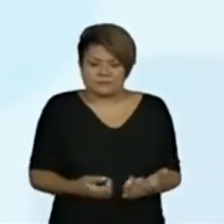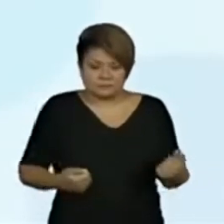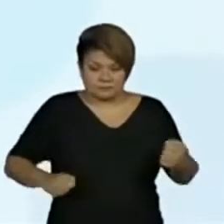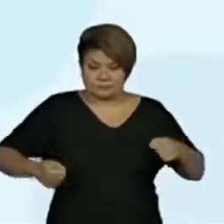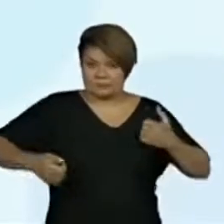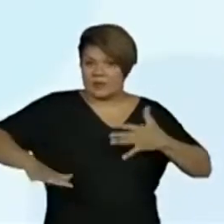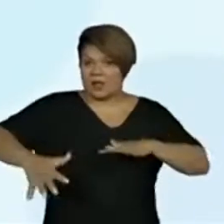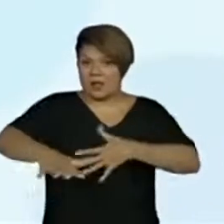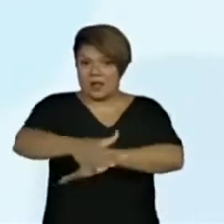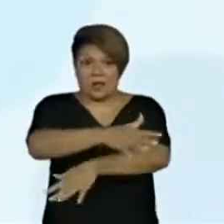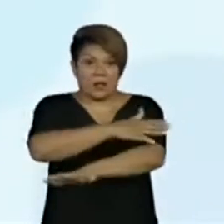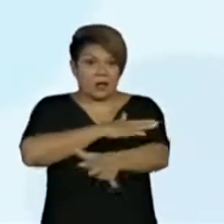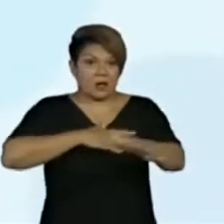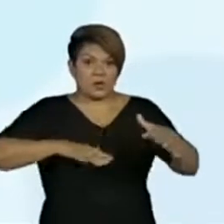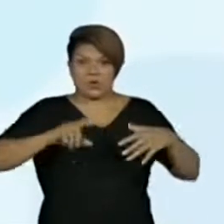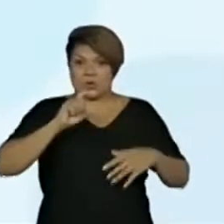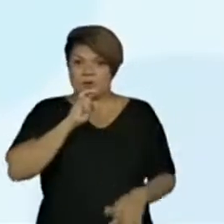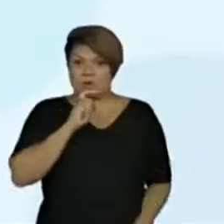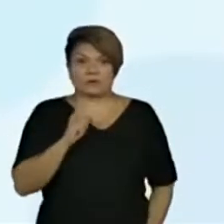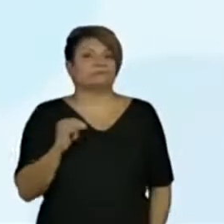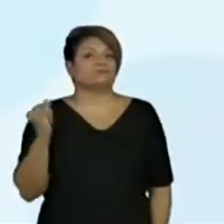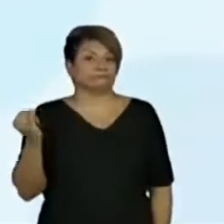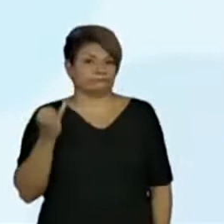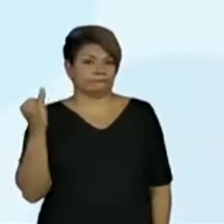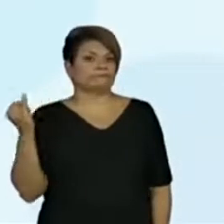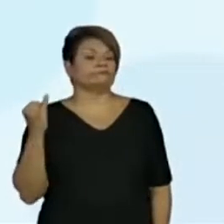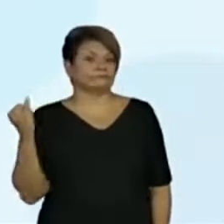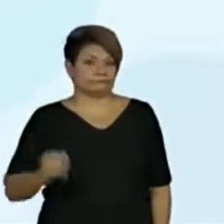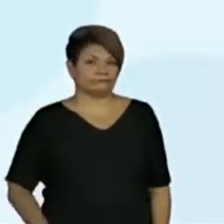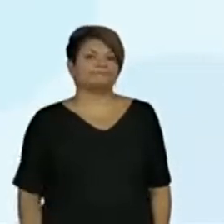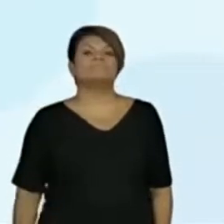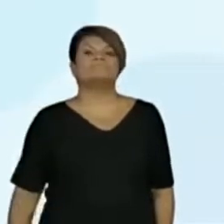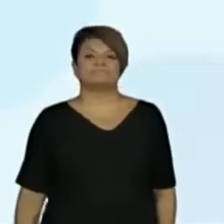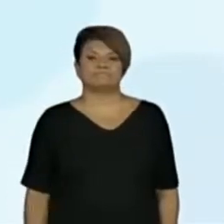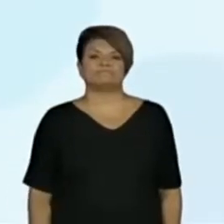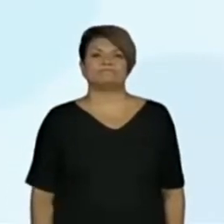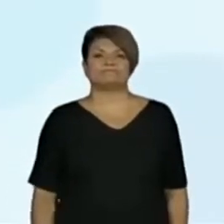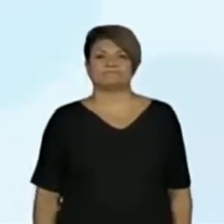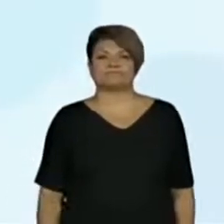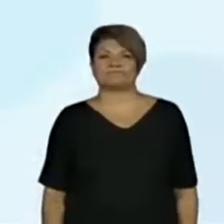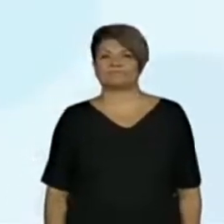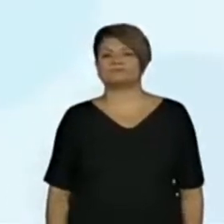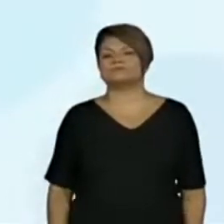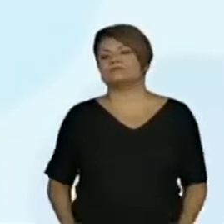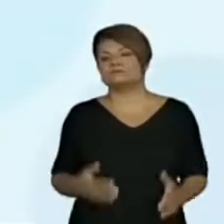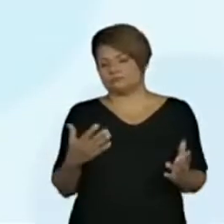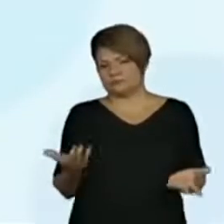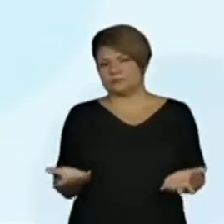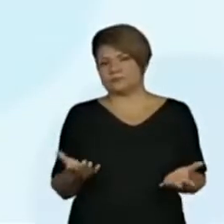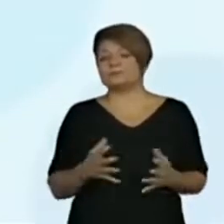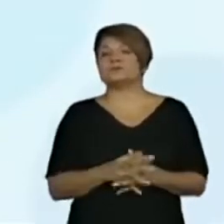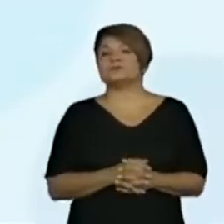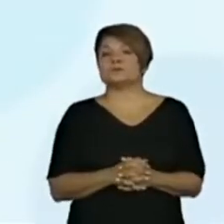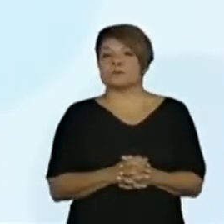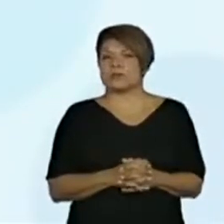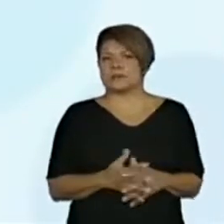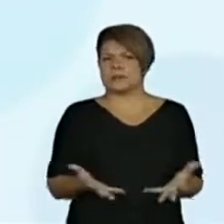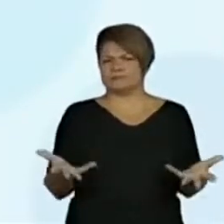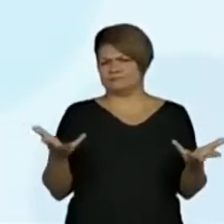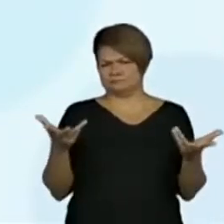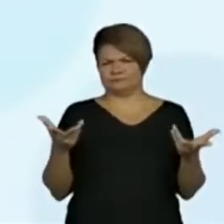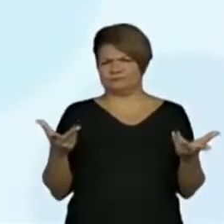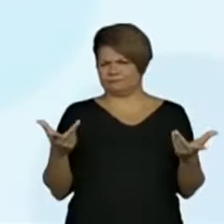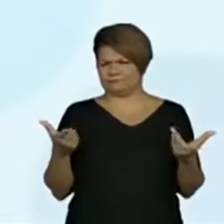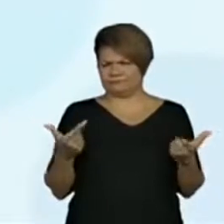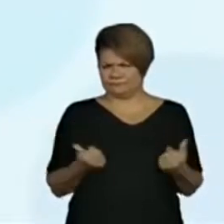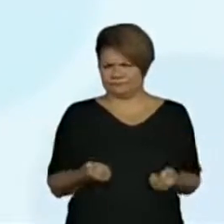esse lago tem alguma referência importante, né, professora? Sim. E assim, para ter uma beleza tem